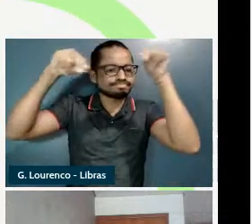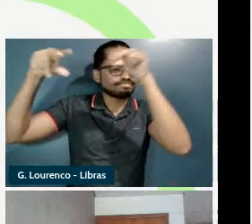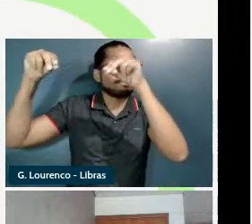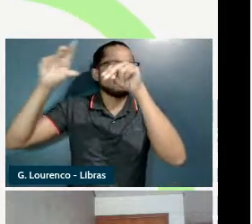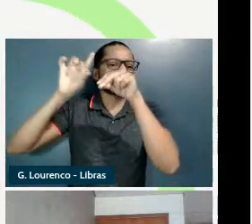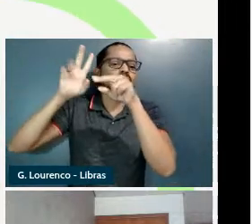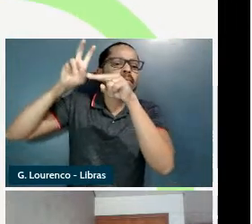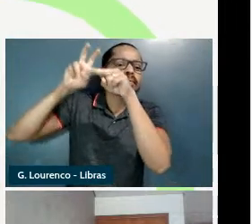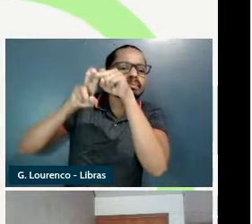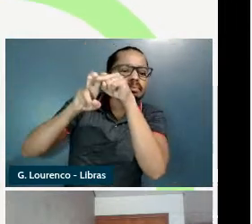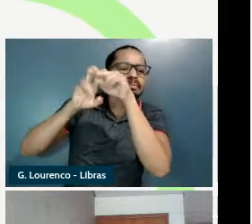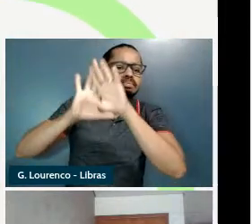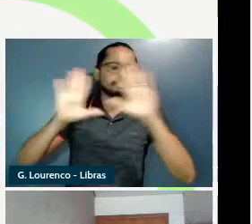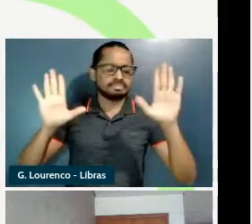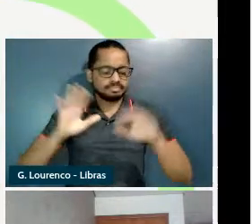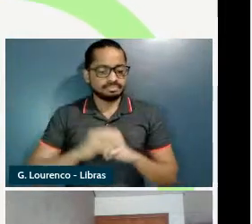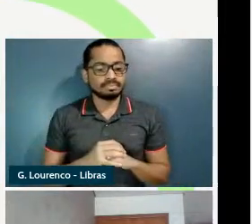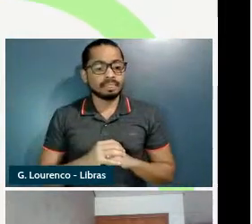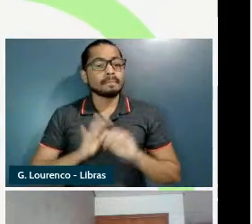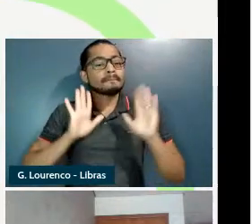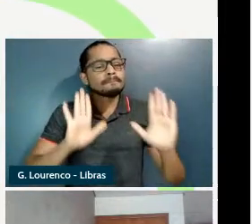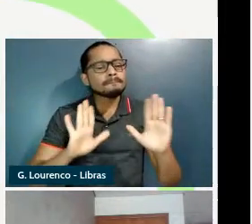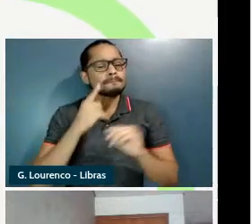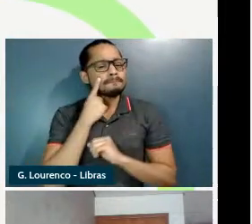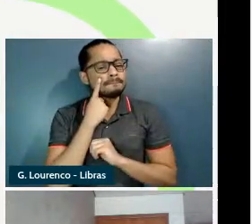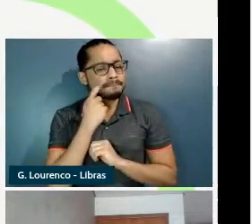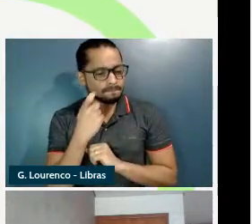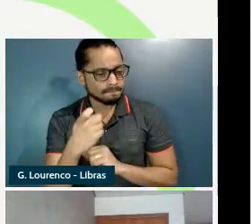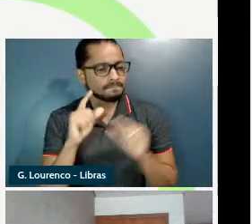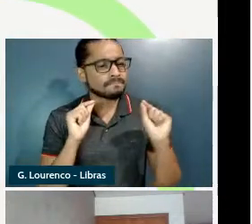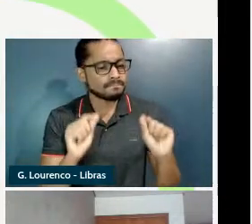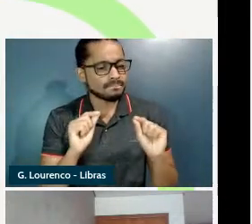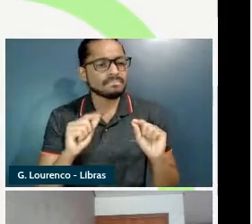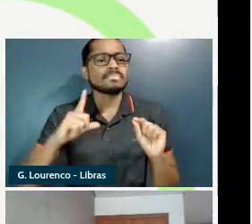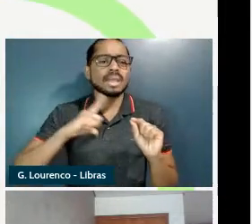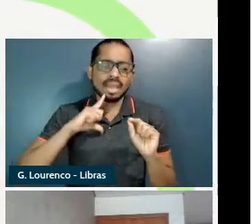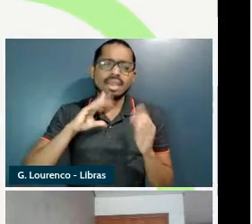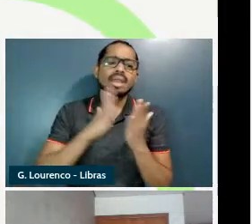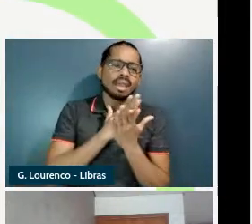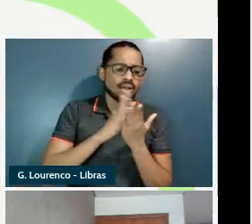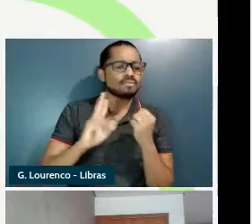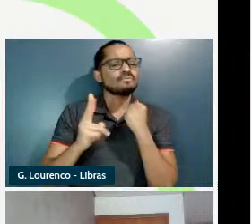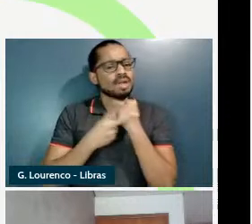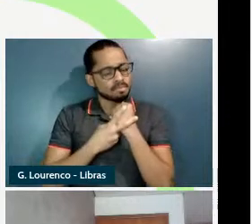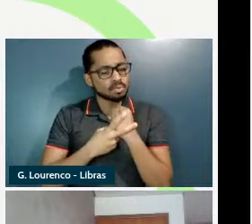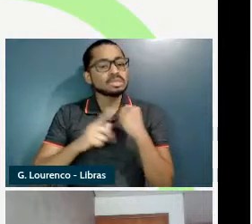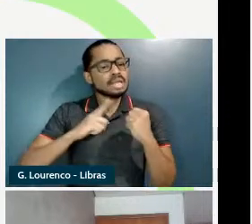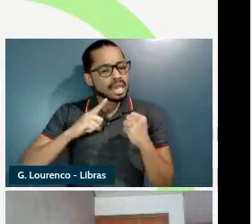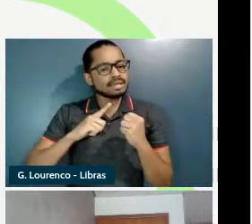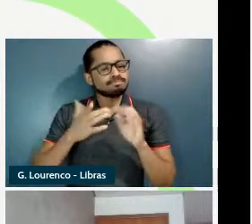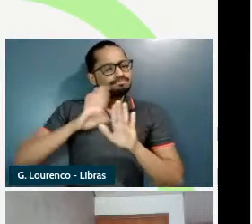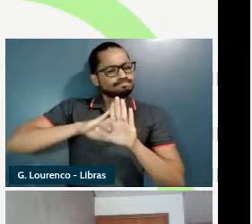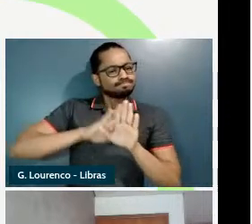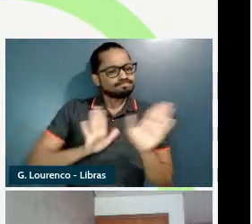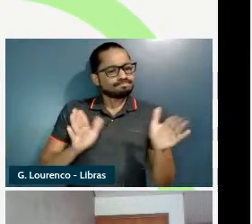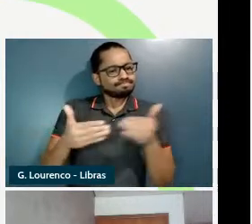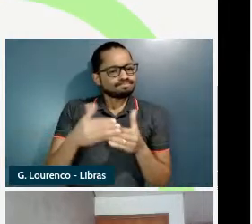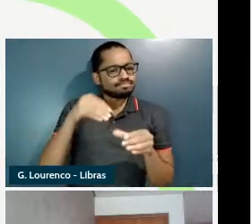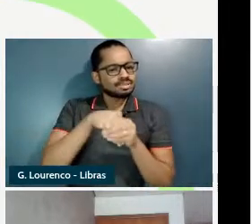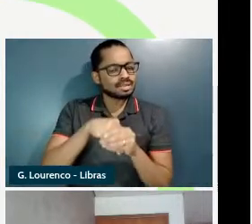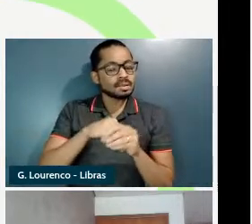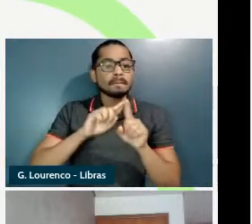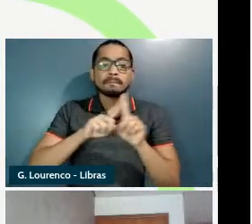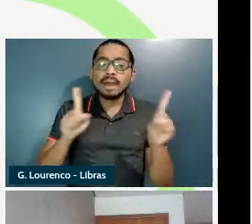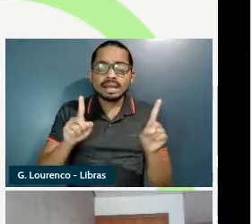é interessante a gente observar que existem verbos que denotam esse sentido de continência mas que mesmo assim não realizam